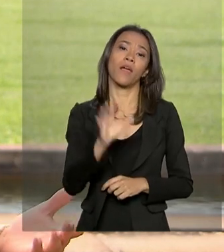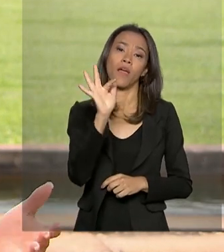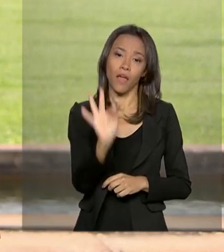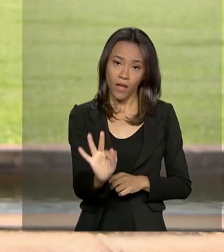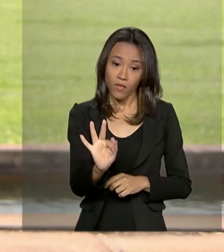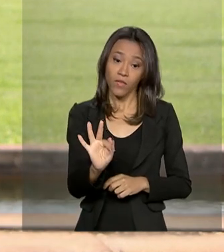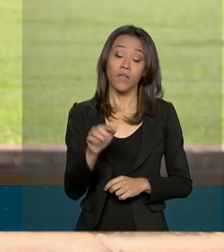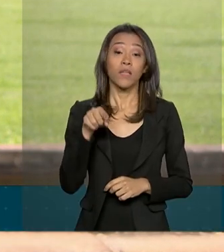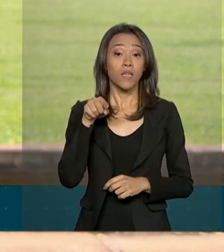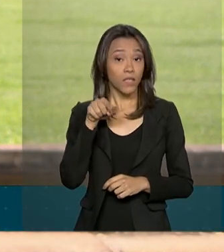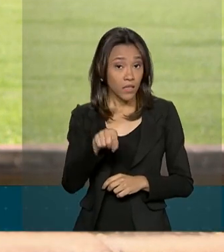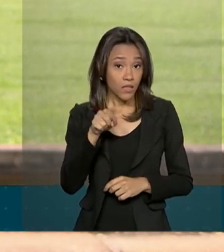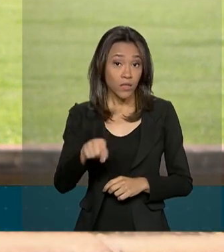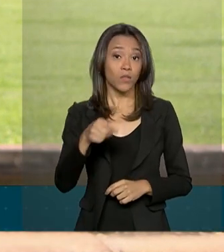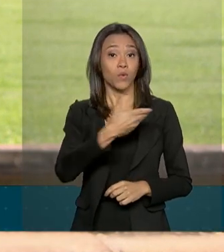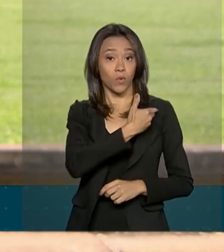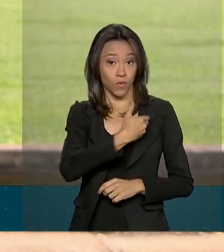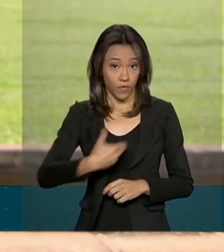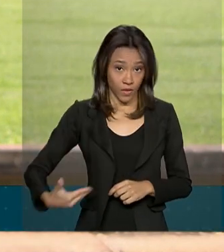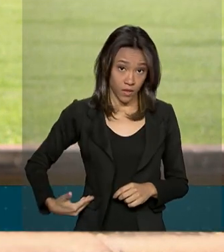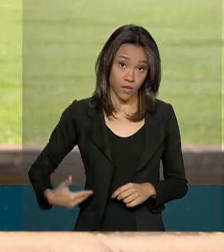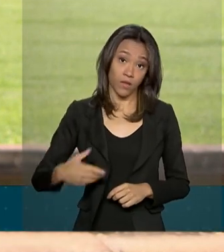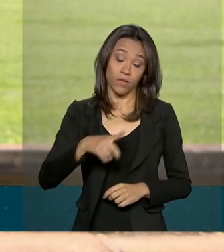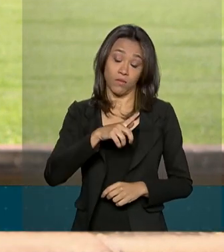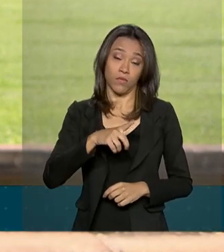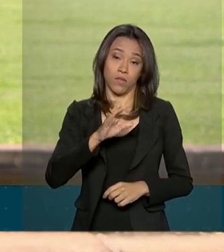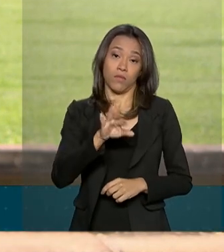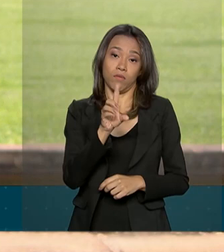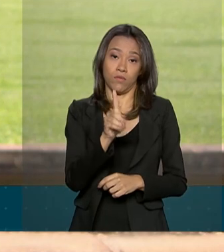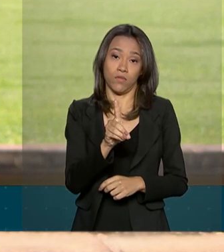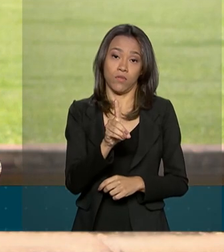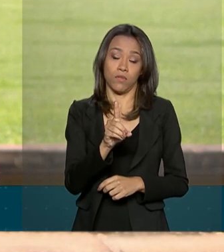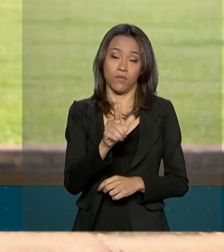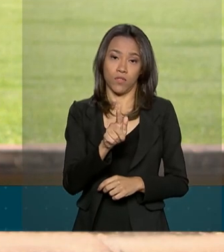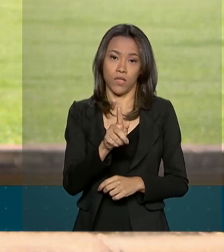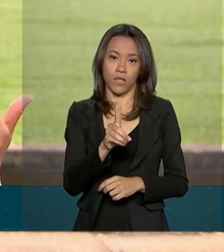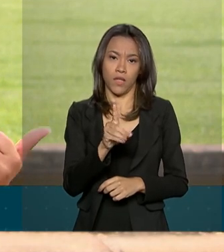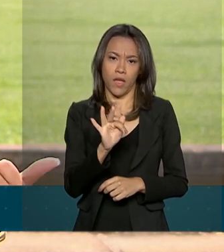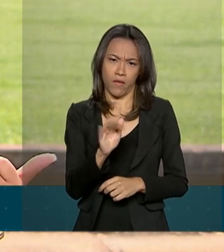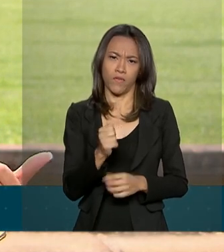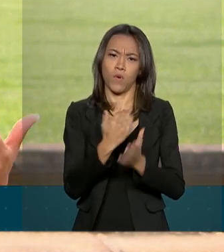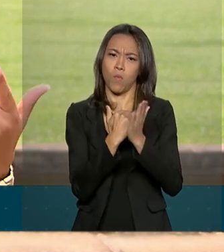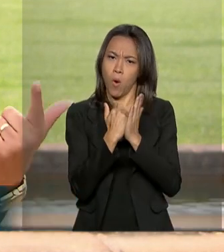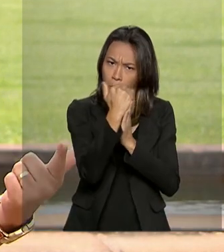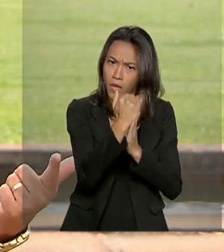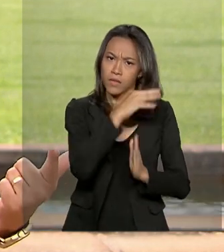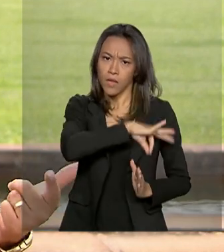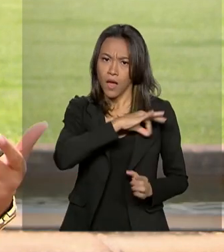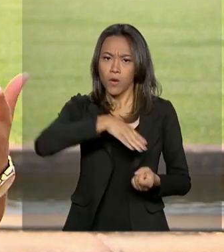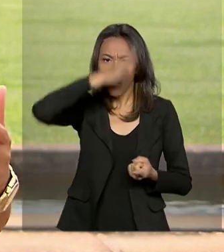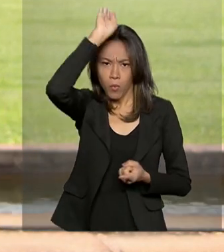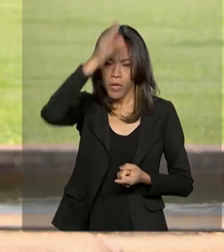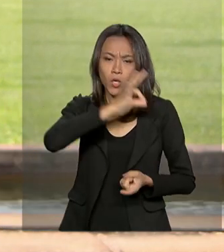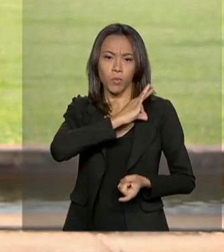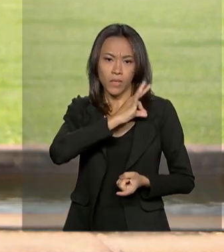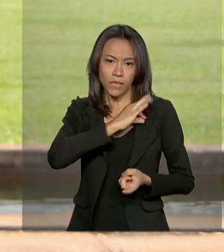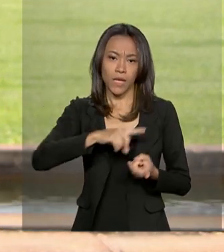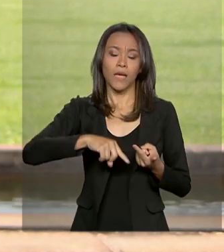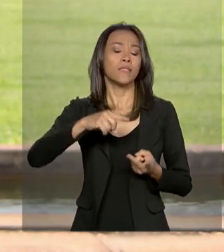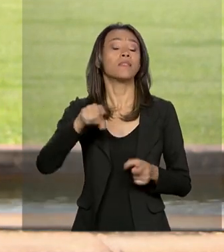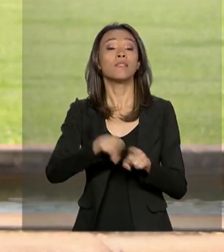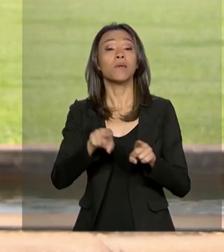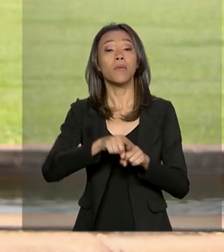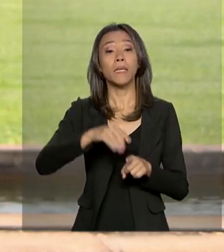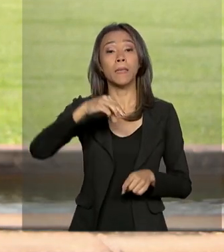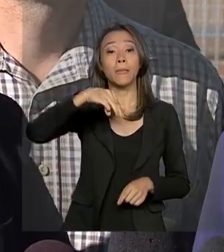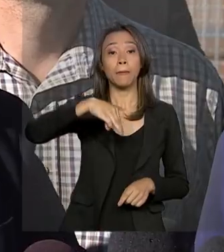Com isso, o governador Ibanez Rocha anunciou um aumento salarial imediato para bombeiros, policiais civis e militares da